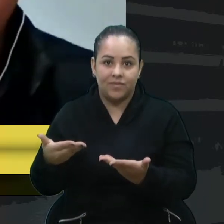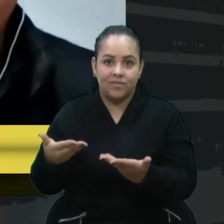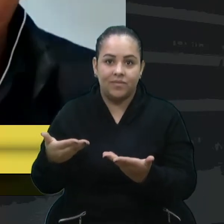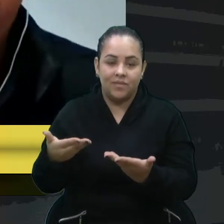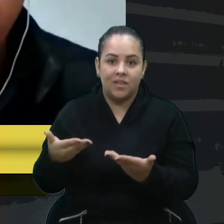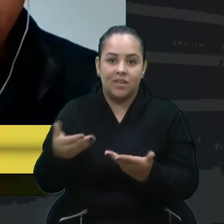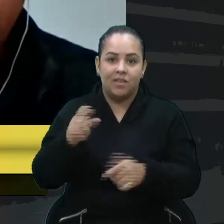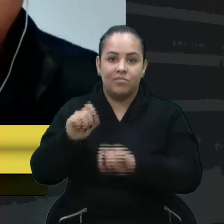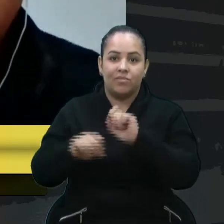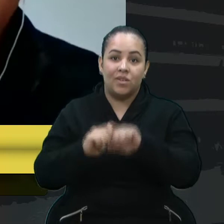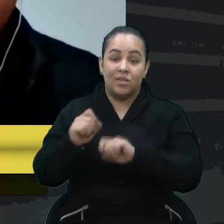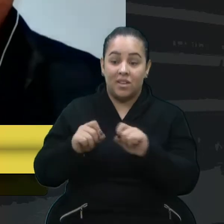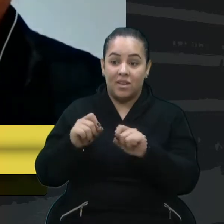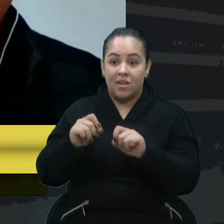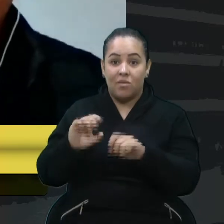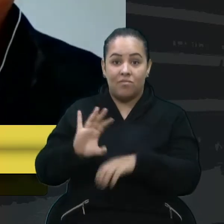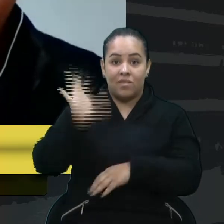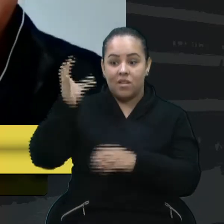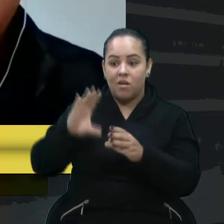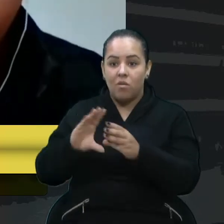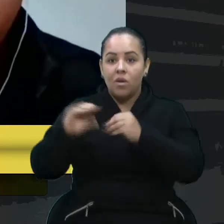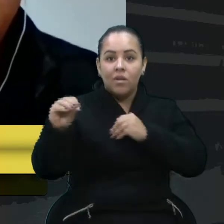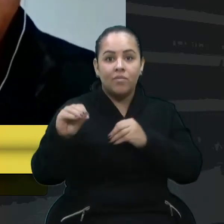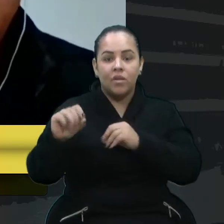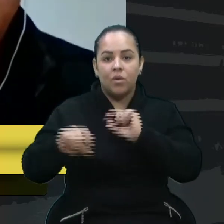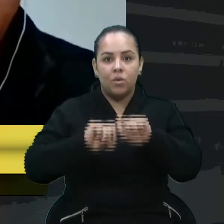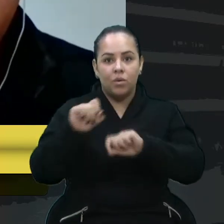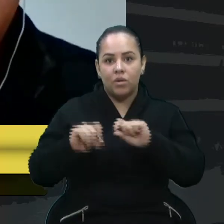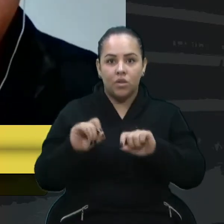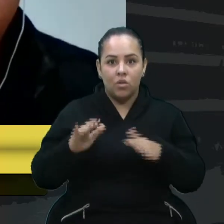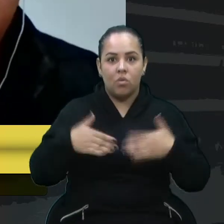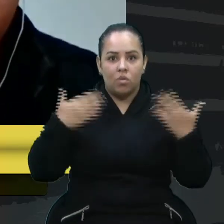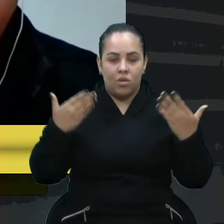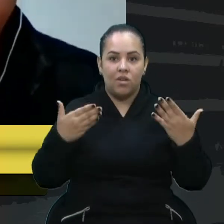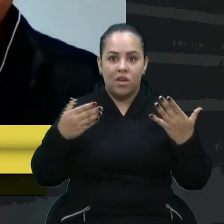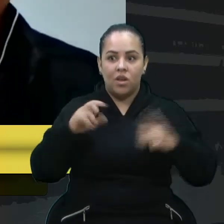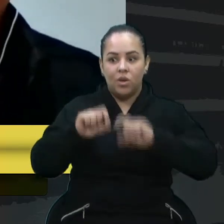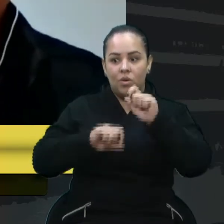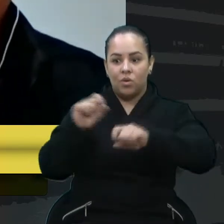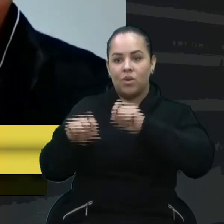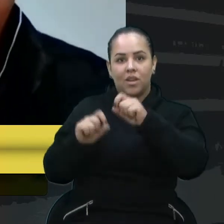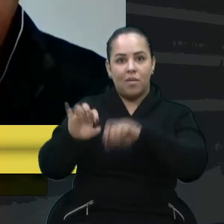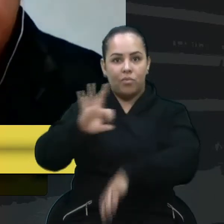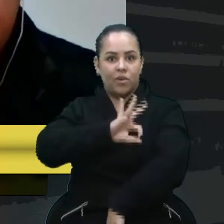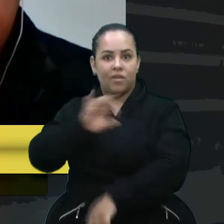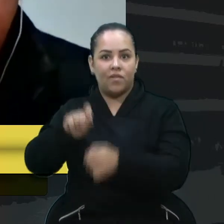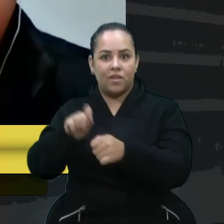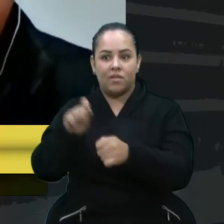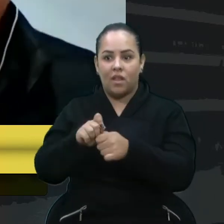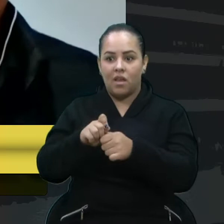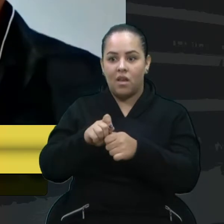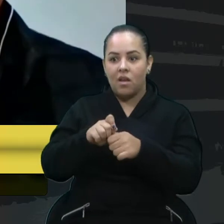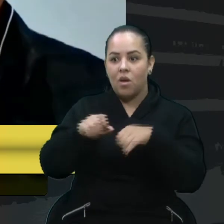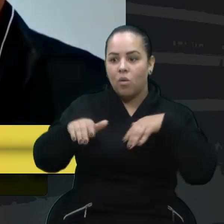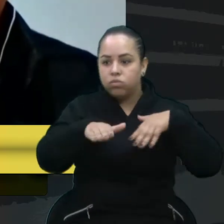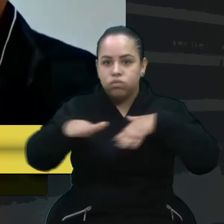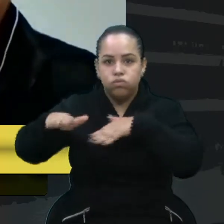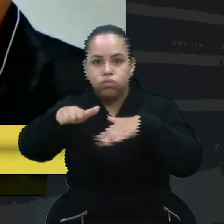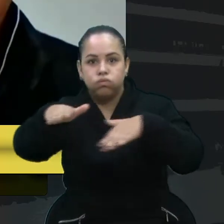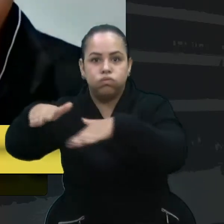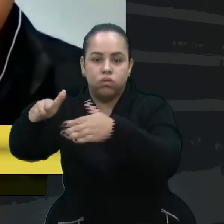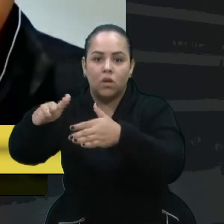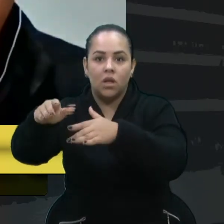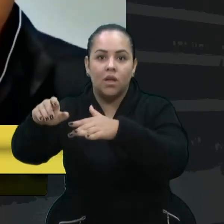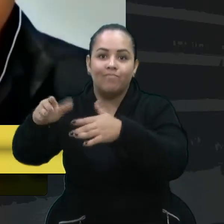Houve uma fuga. Uma fuga a uma reação dos órgãos de segurança. Foram atrás. Infelizmente,